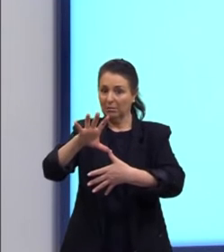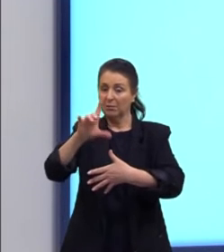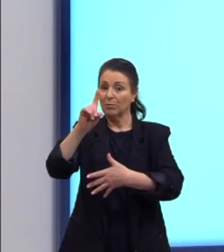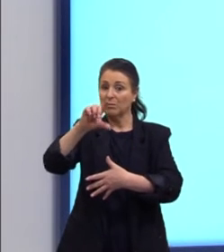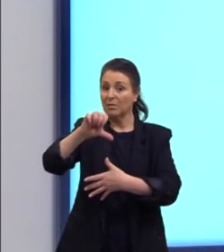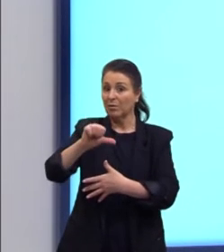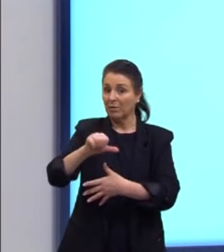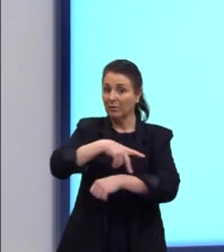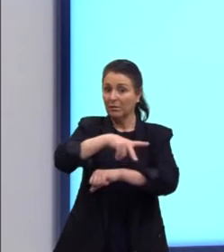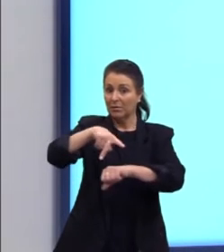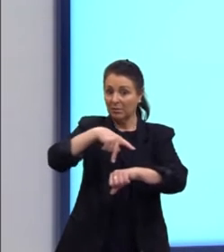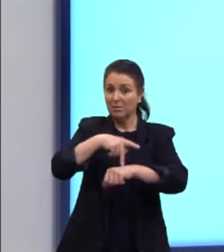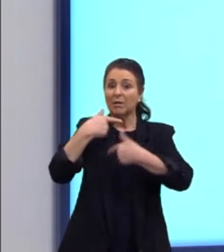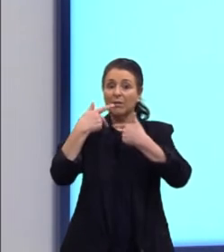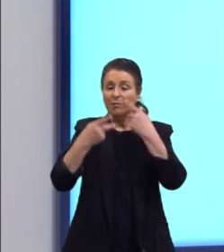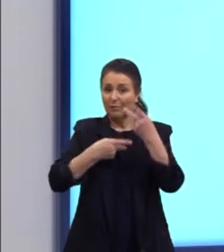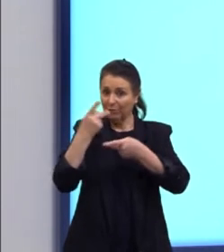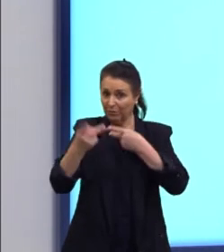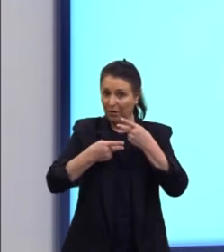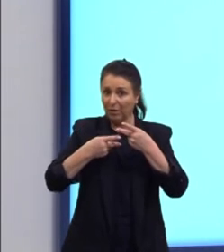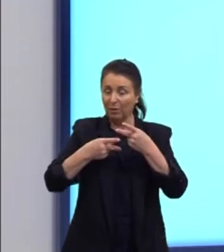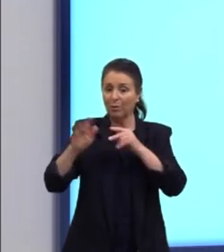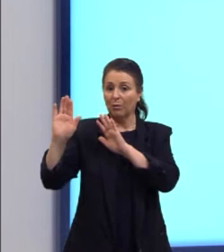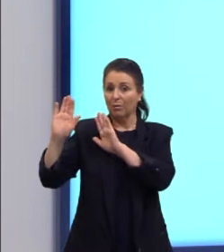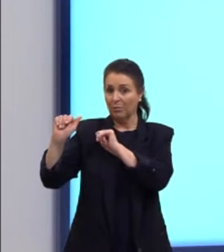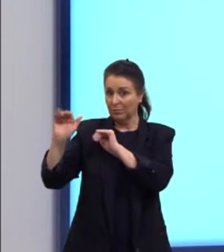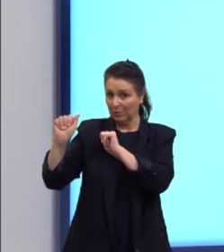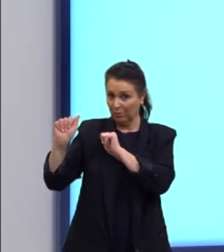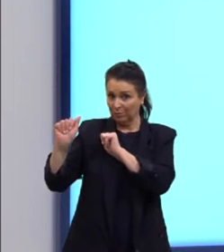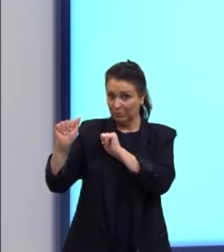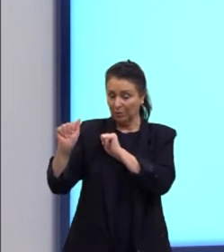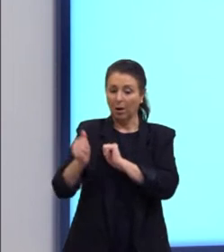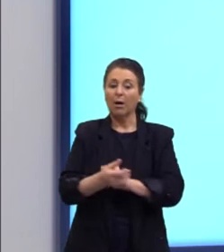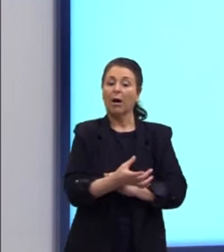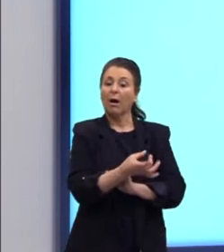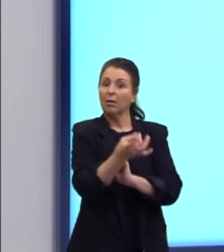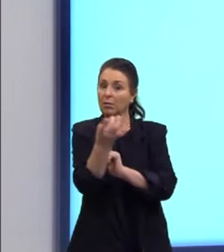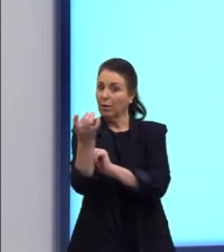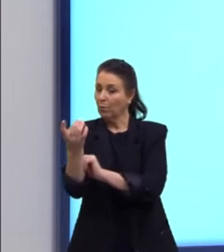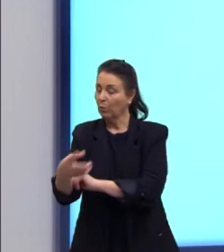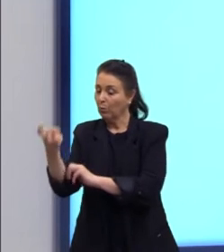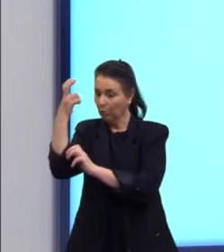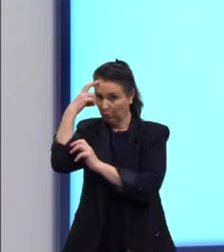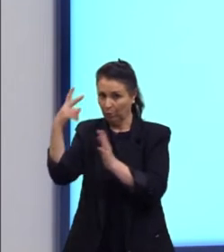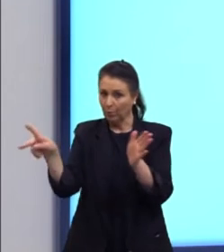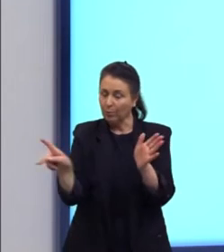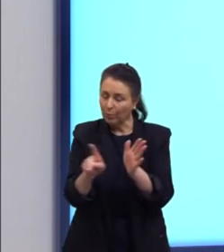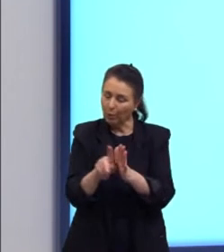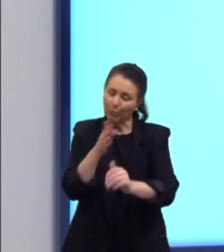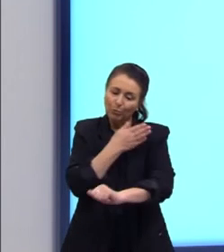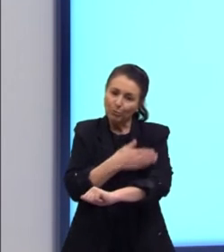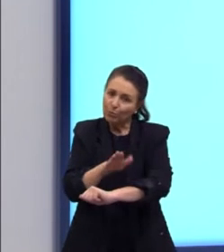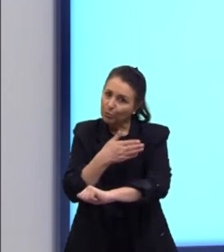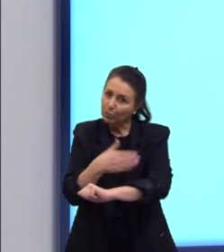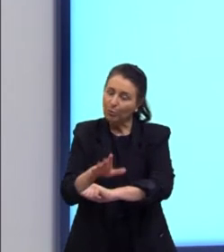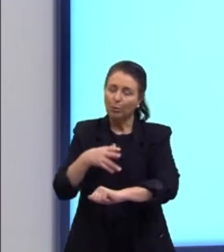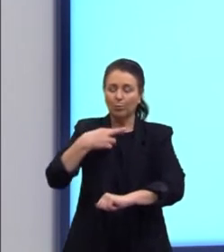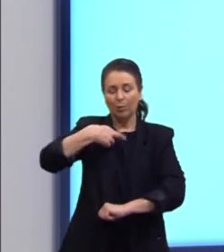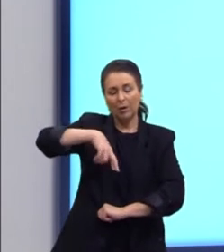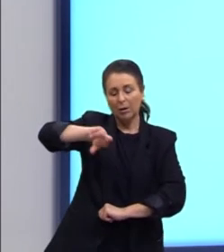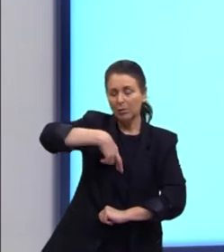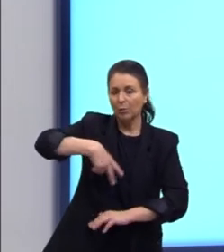países falam língua espanhola com as suas culturas, cada um com a sua cultura, cada um com o seu costume, com a sua religiosidade.